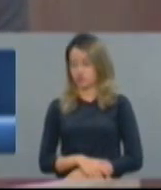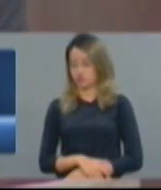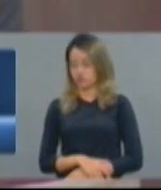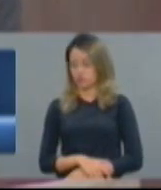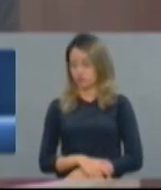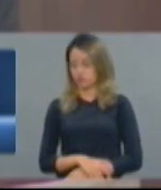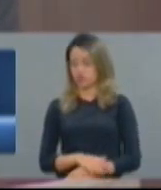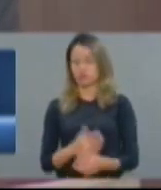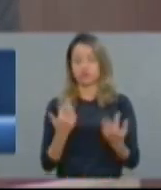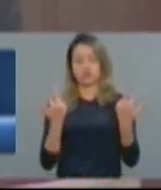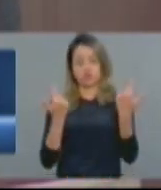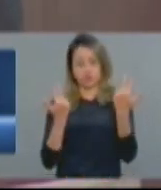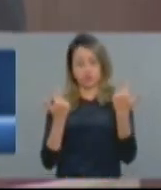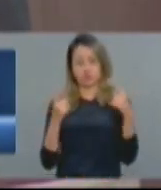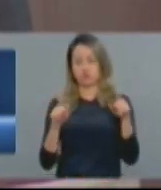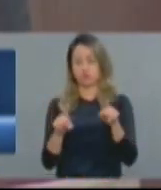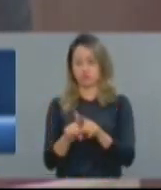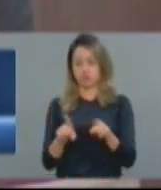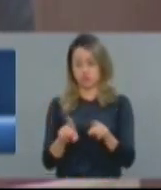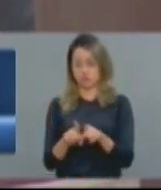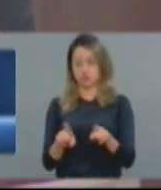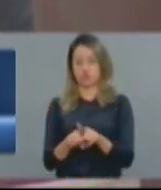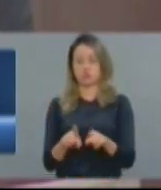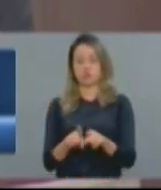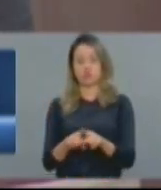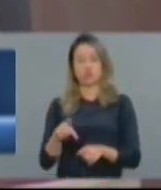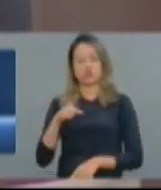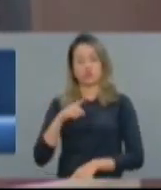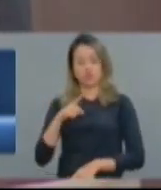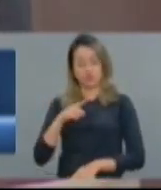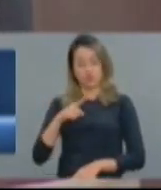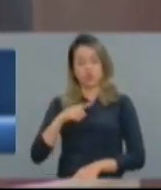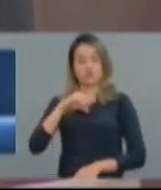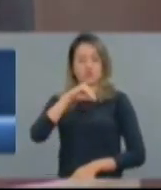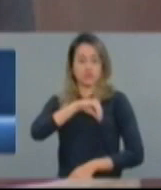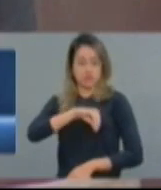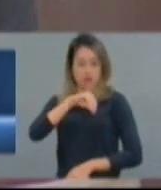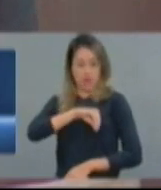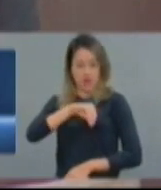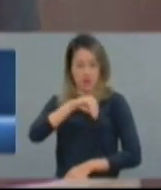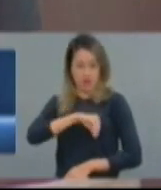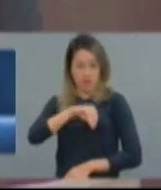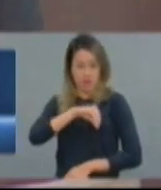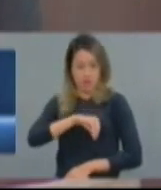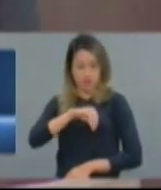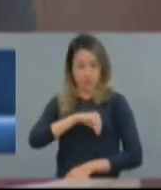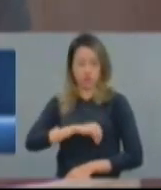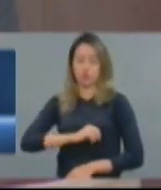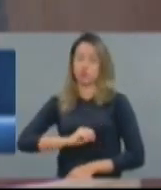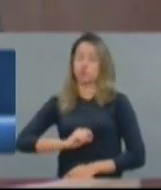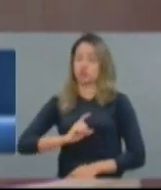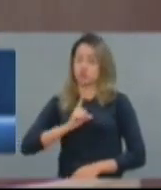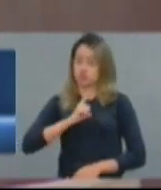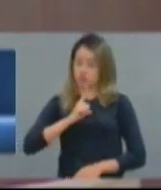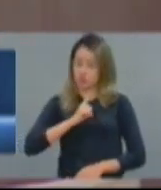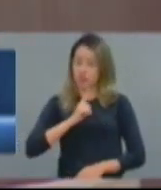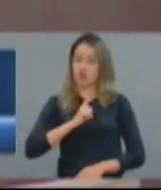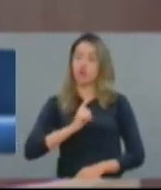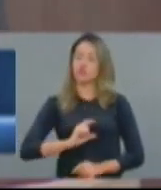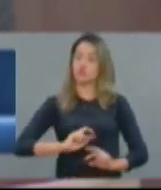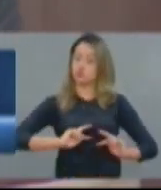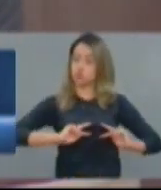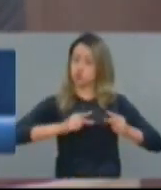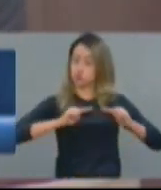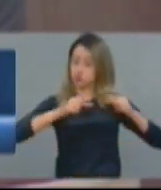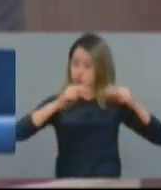nós tivemos o crescimento do salário comparado com o PIB. E tem um resultado